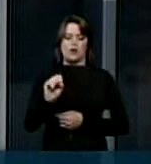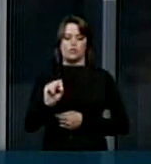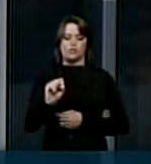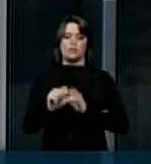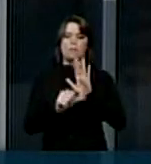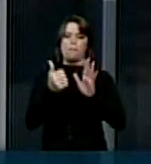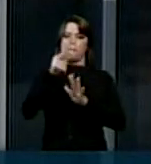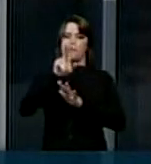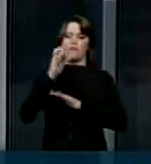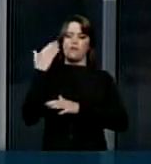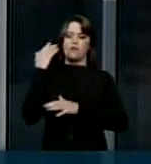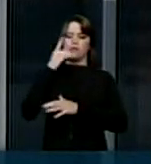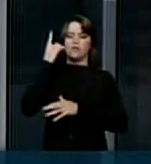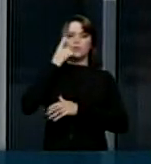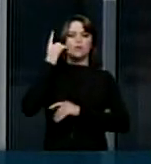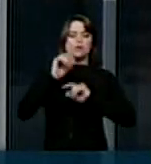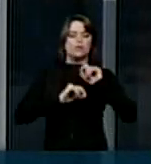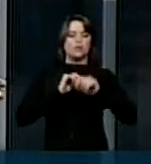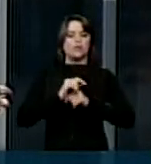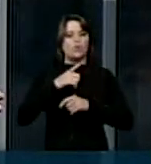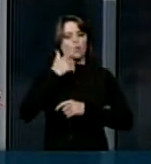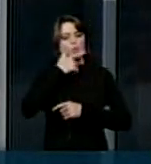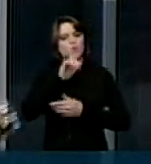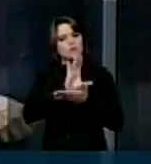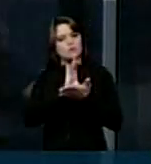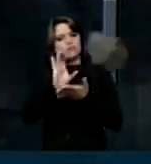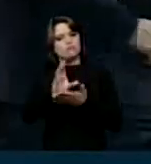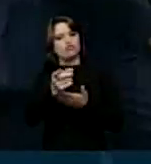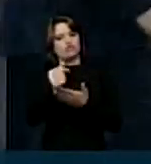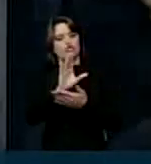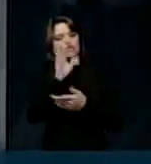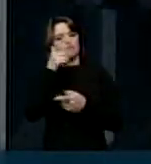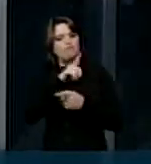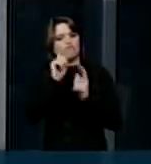mandato?